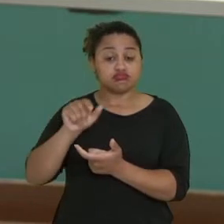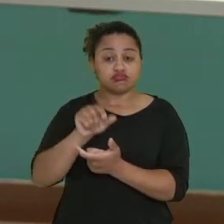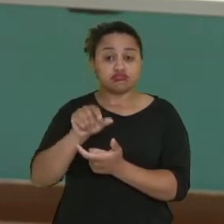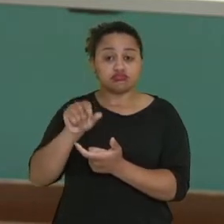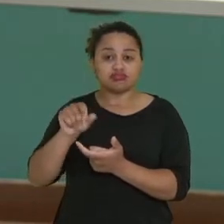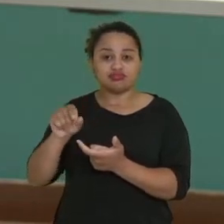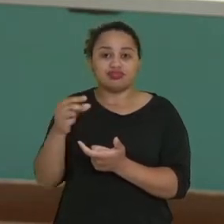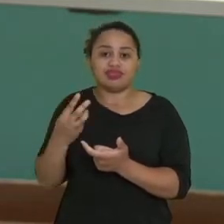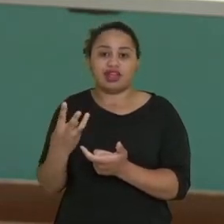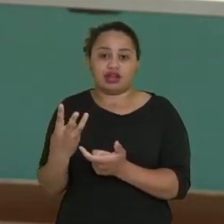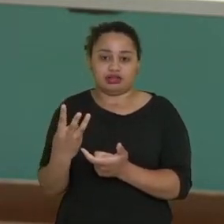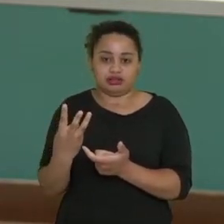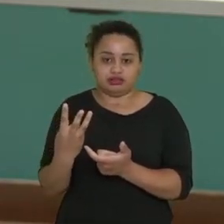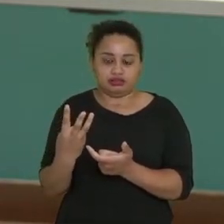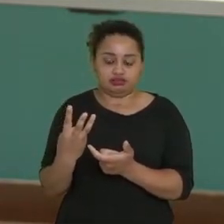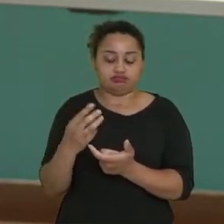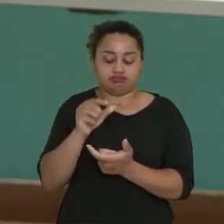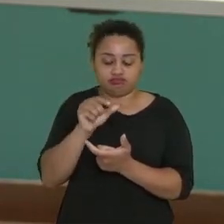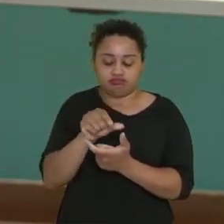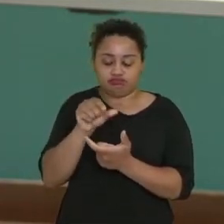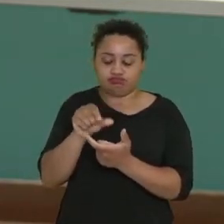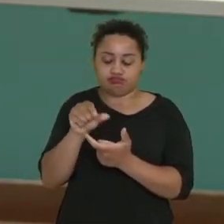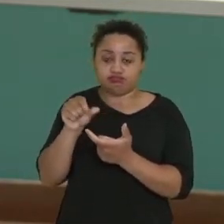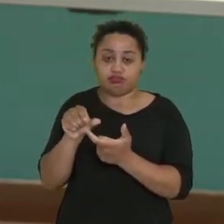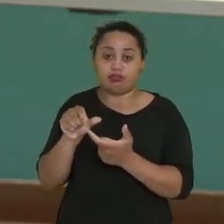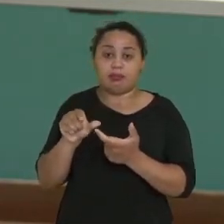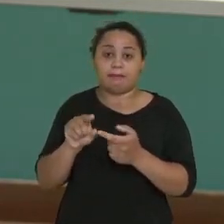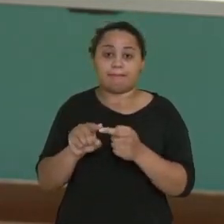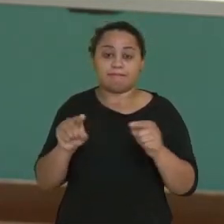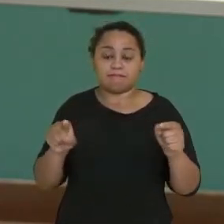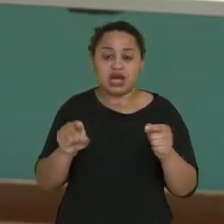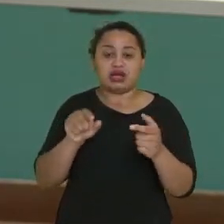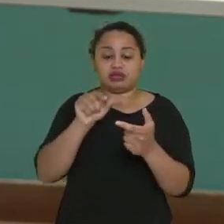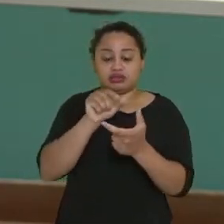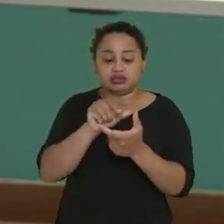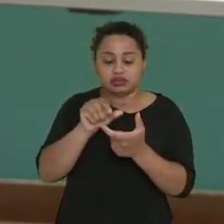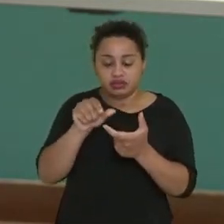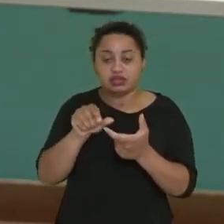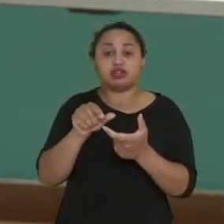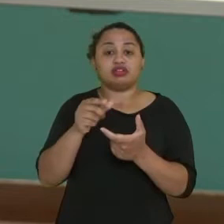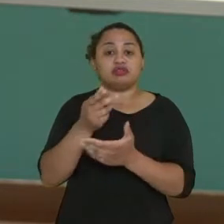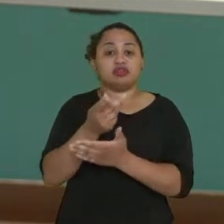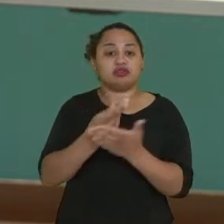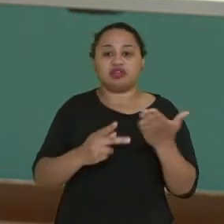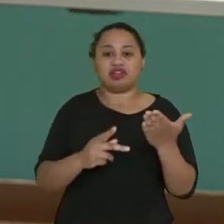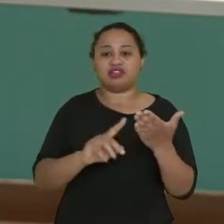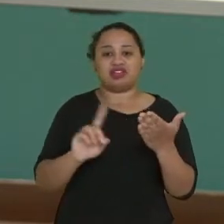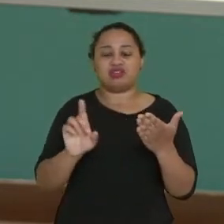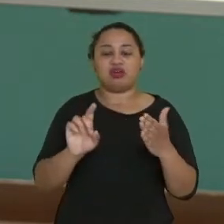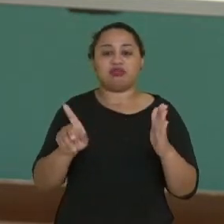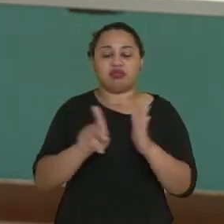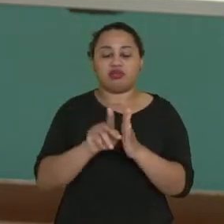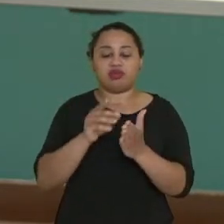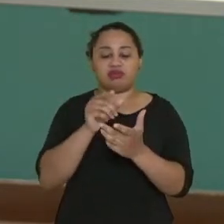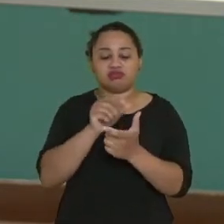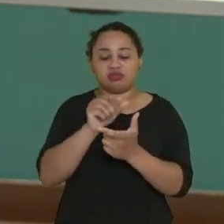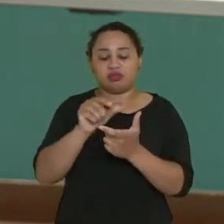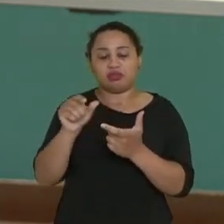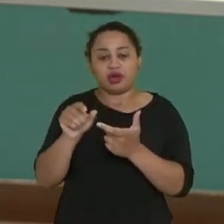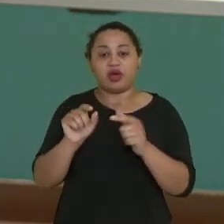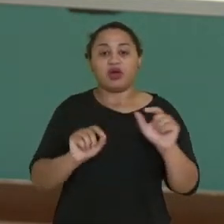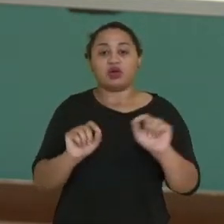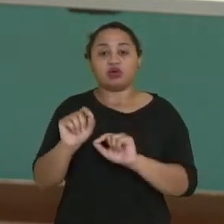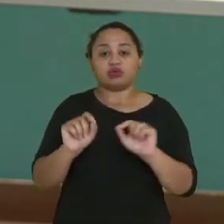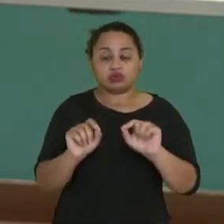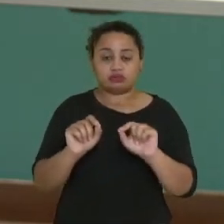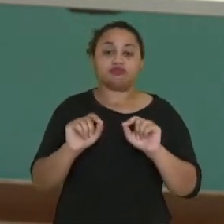sílabas, certo? Três sílabas. Porém, sílabas poéticas não é só simplesmente separar em sílabas as palavras,